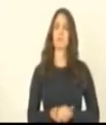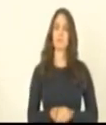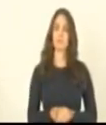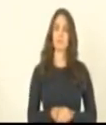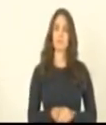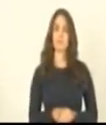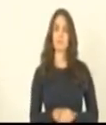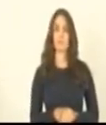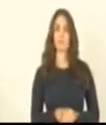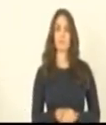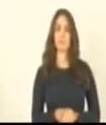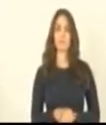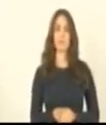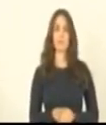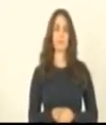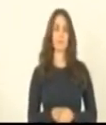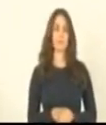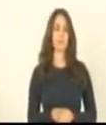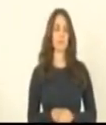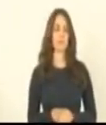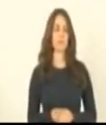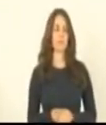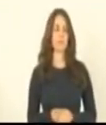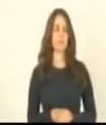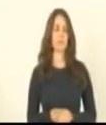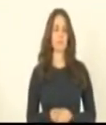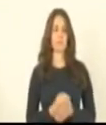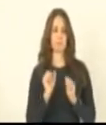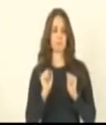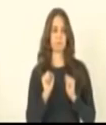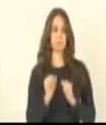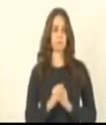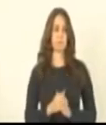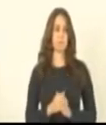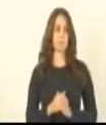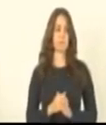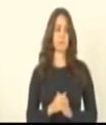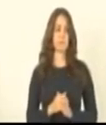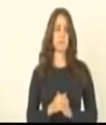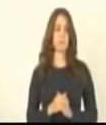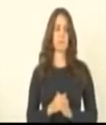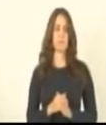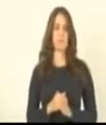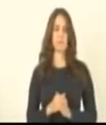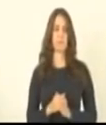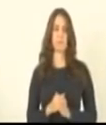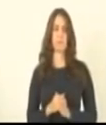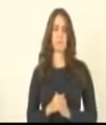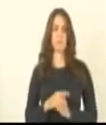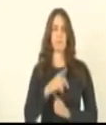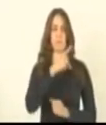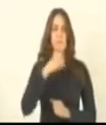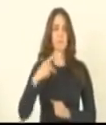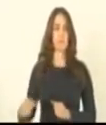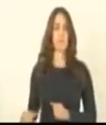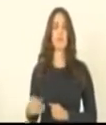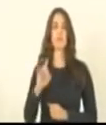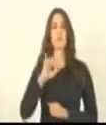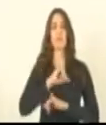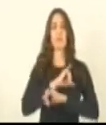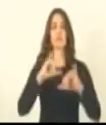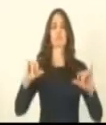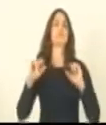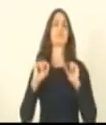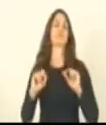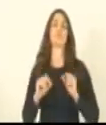Pronto. Eu... Pois não? Pela ordem, Presidente. Pela ordem. Presidente, só fazer o registro